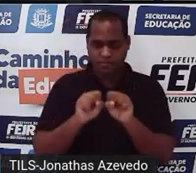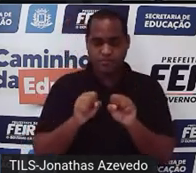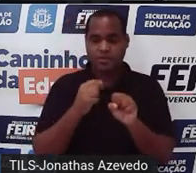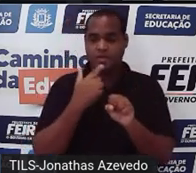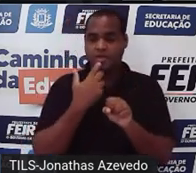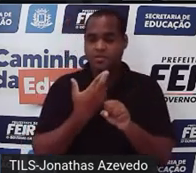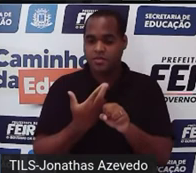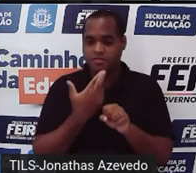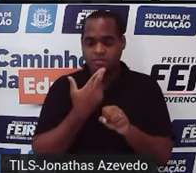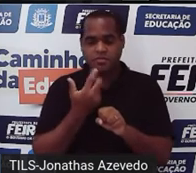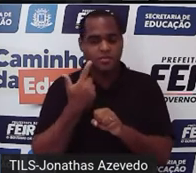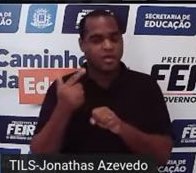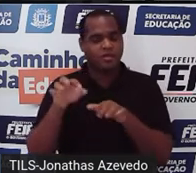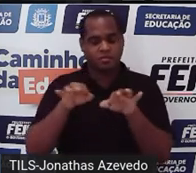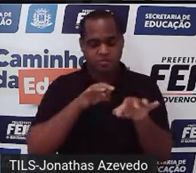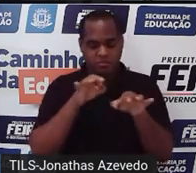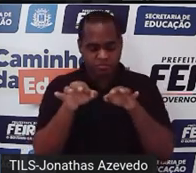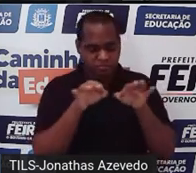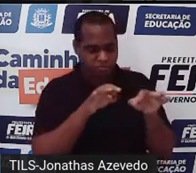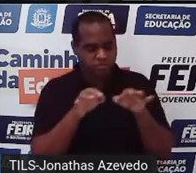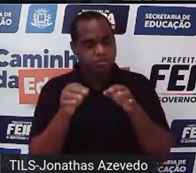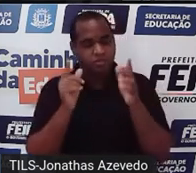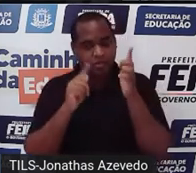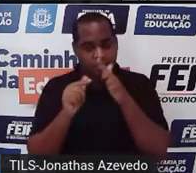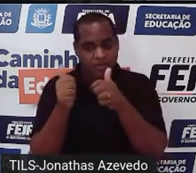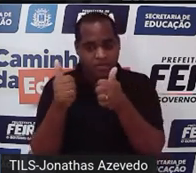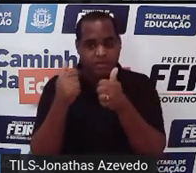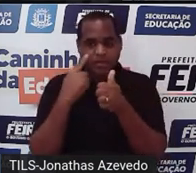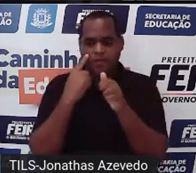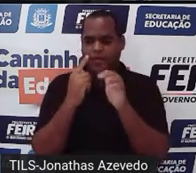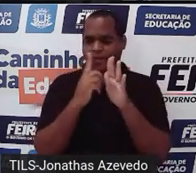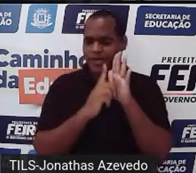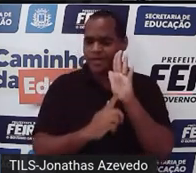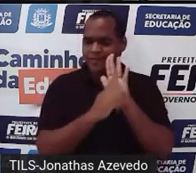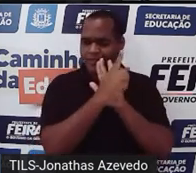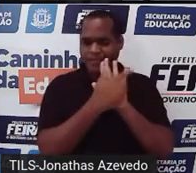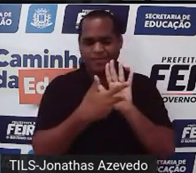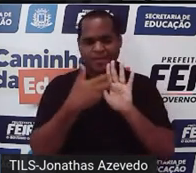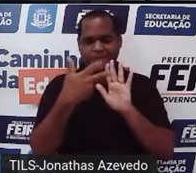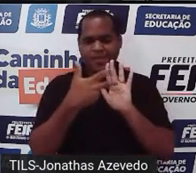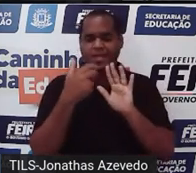gente acabou de ver resolvendo o sistema no gráfico como é que a gente percebe?